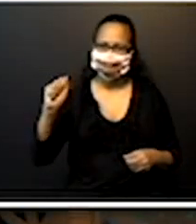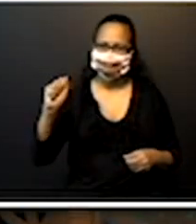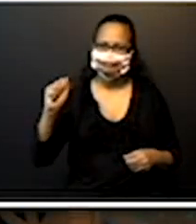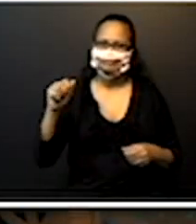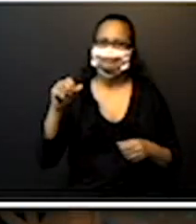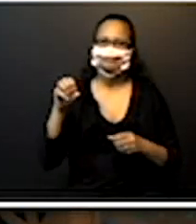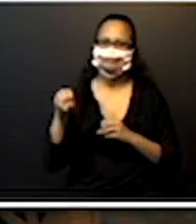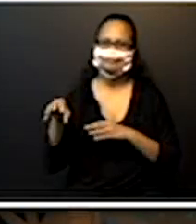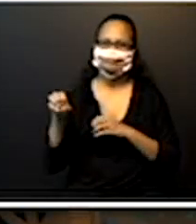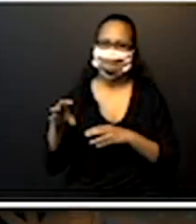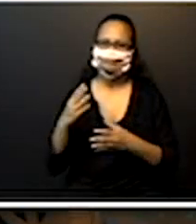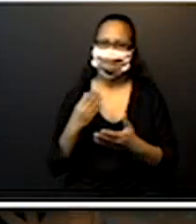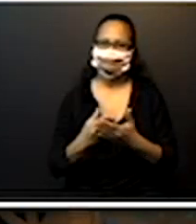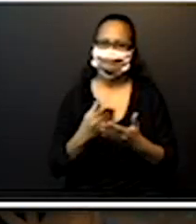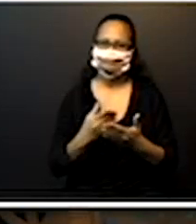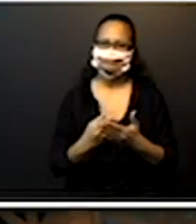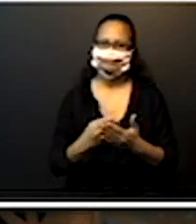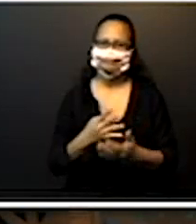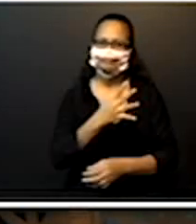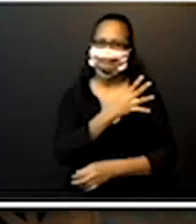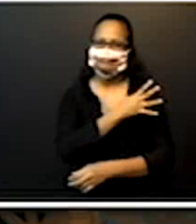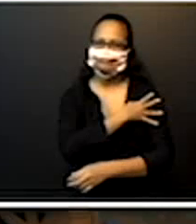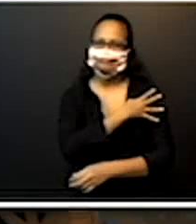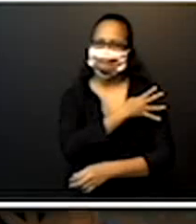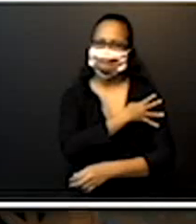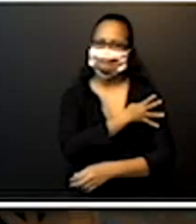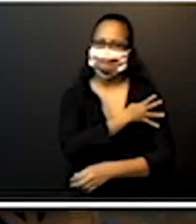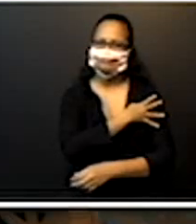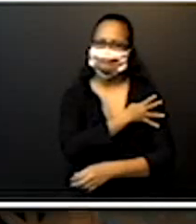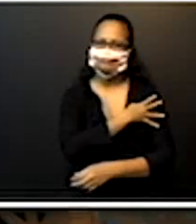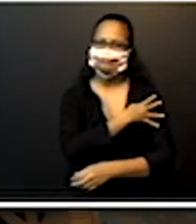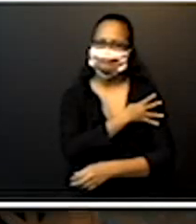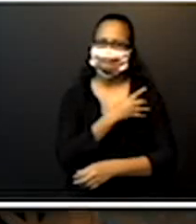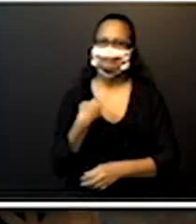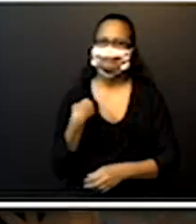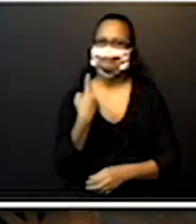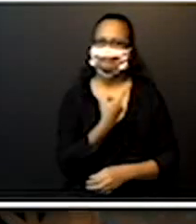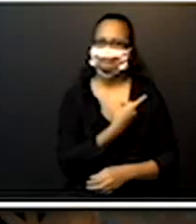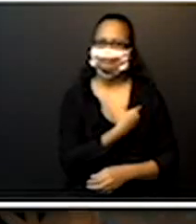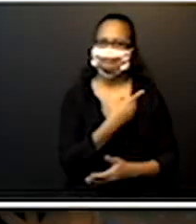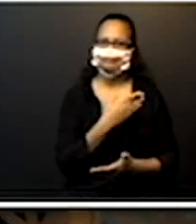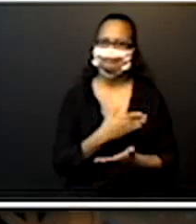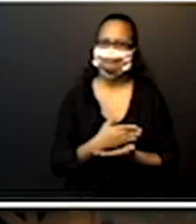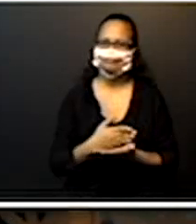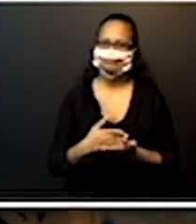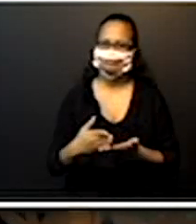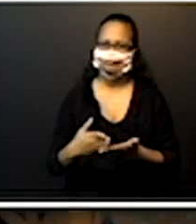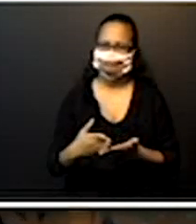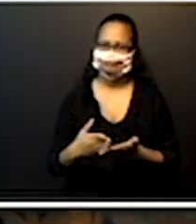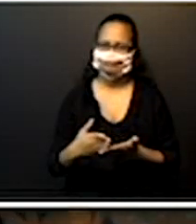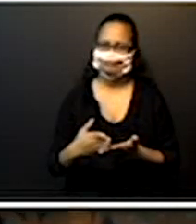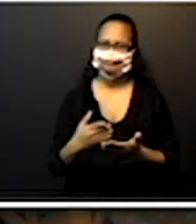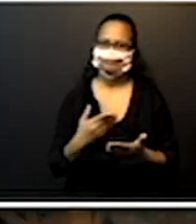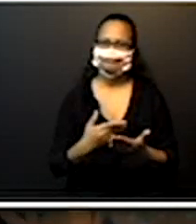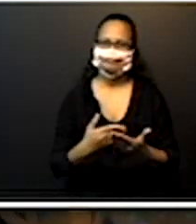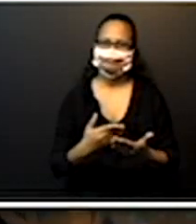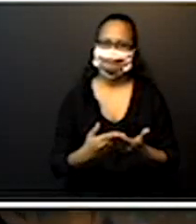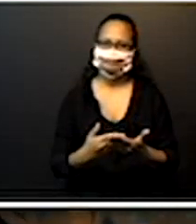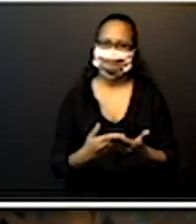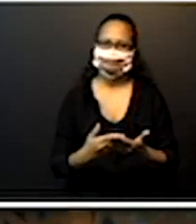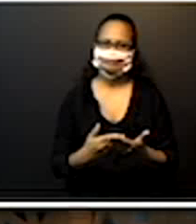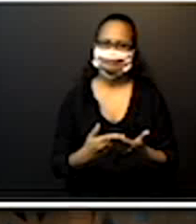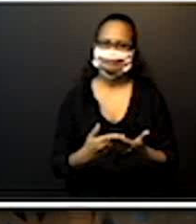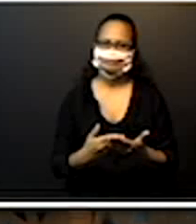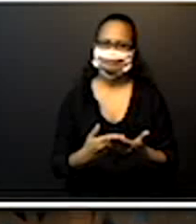matemática do quarto ano. A gente vai começar de onde paramos antes da